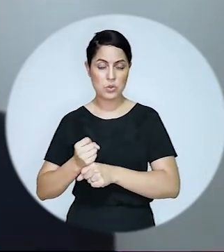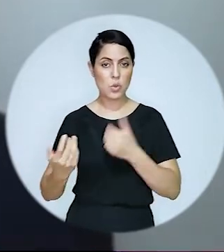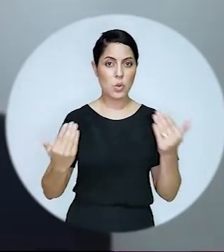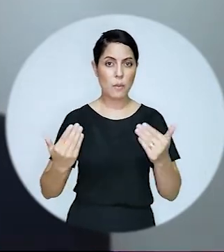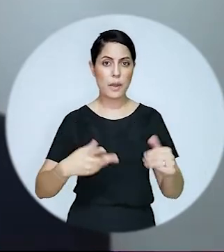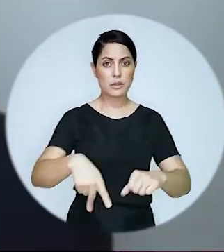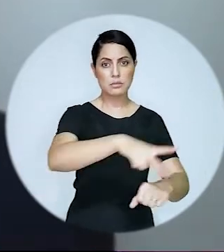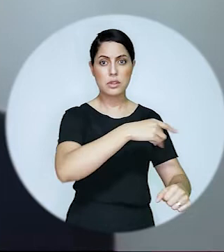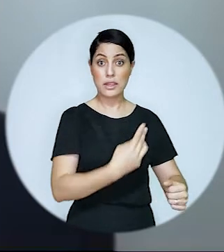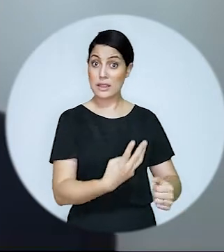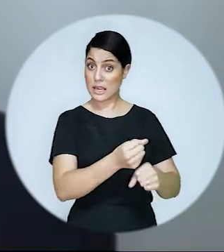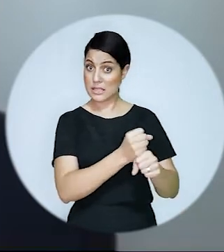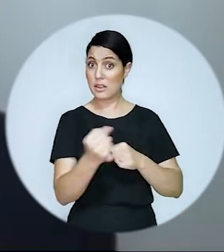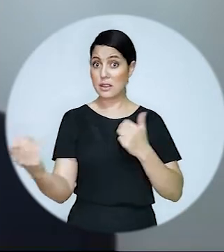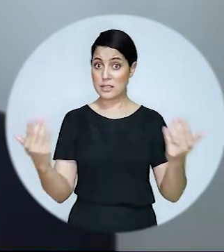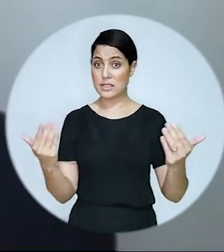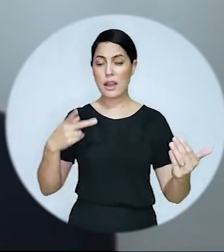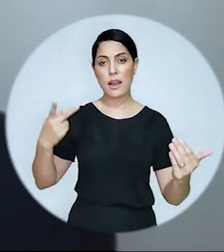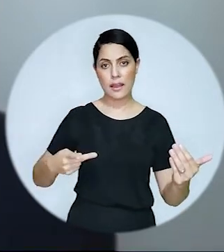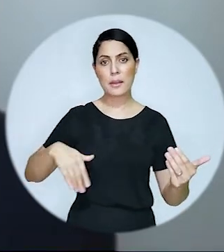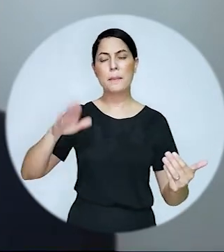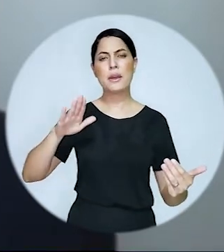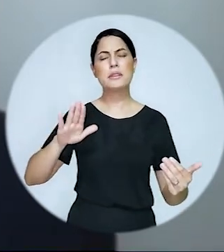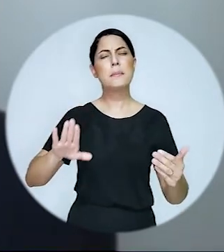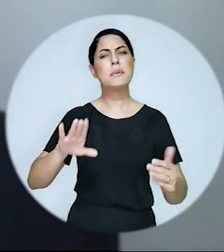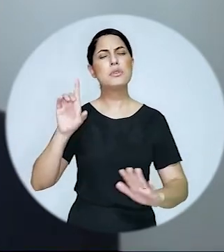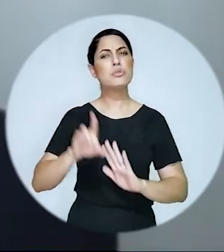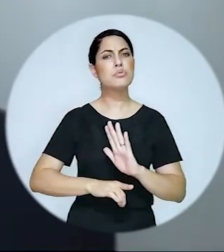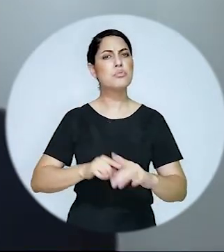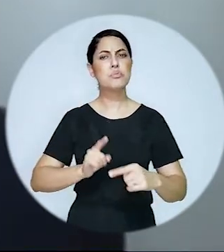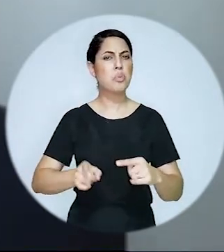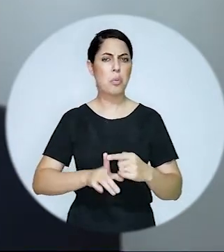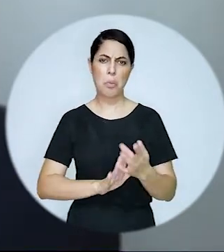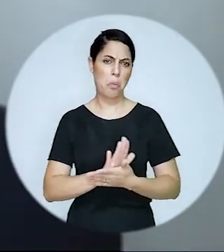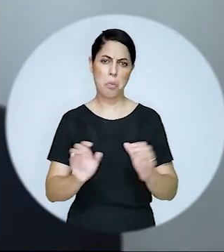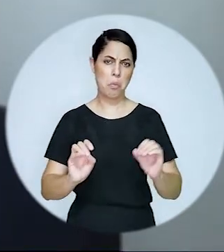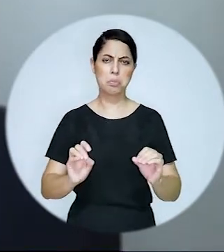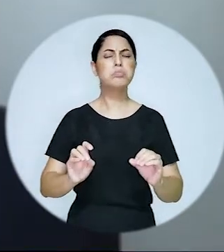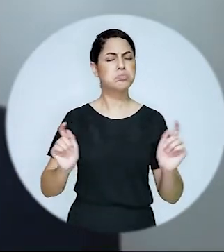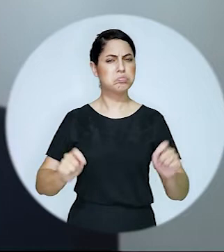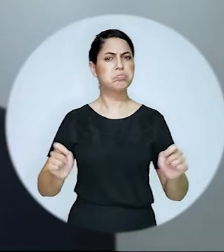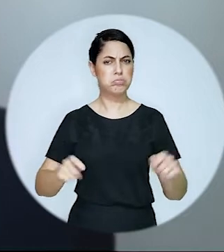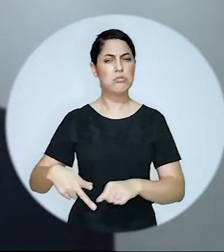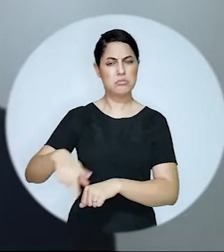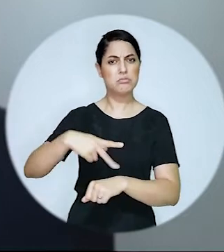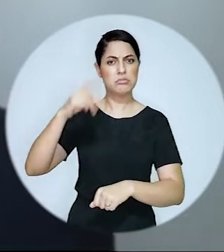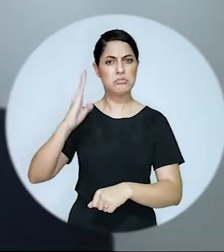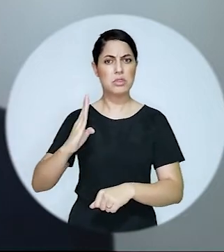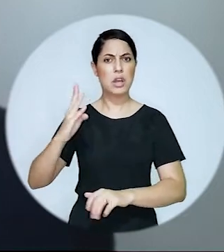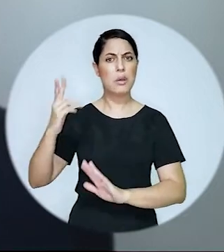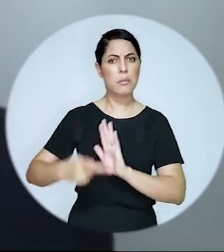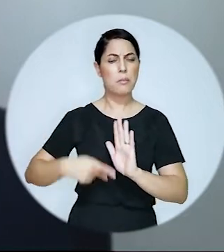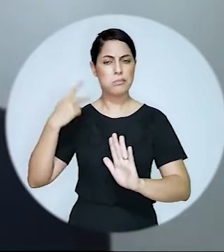o mínimo obrigatório pelo TRIPS. Eu normalmente diria que não tem nenhum problema um país oferecer